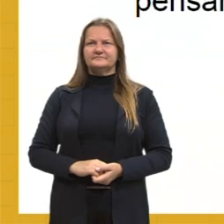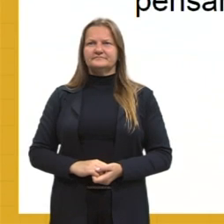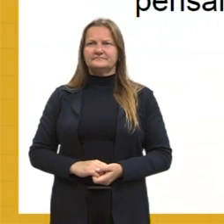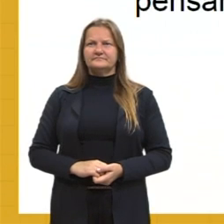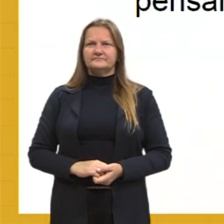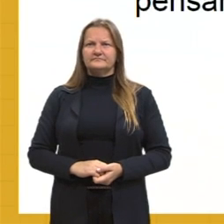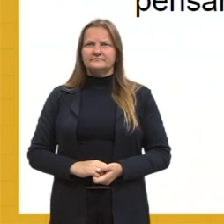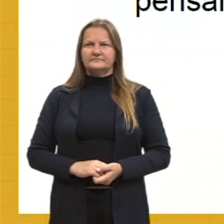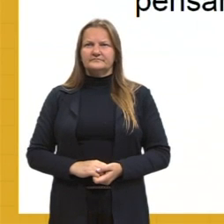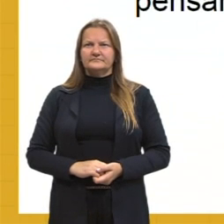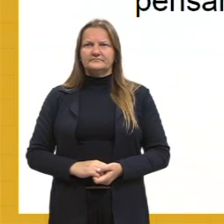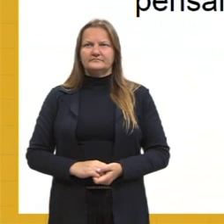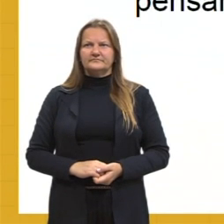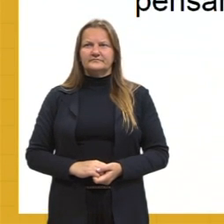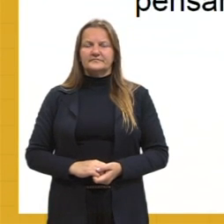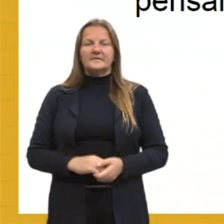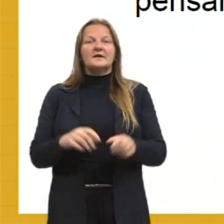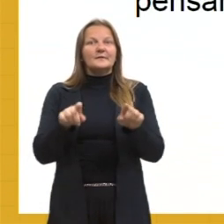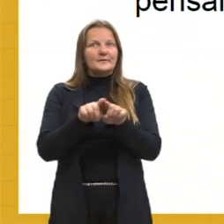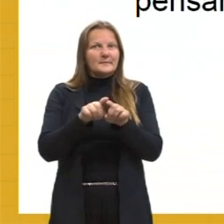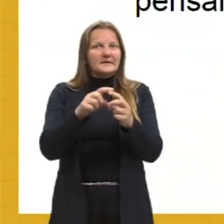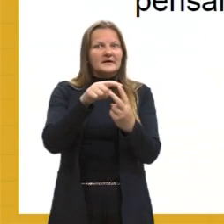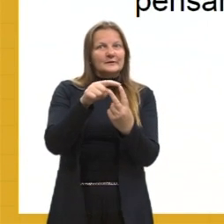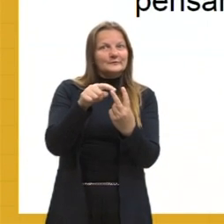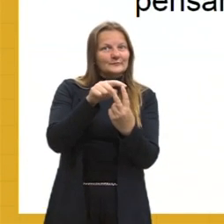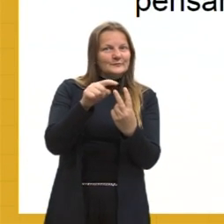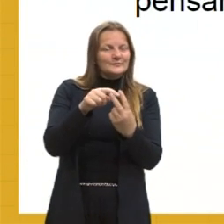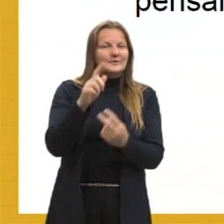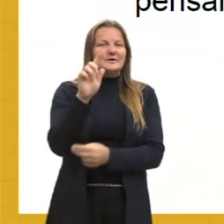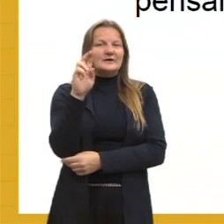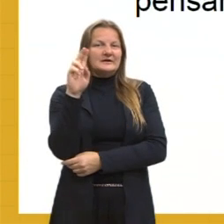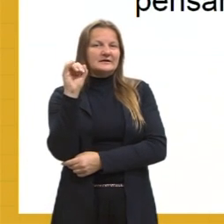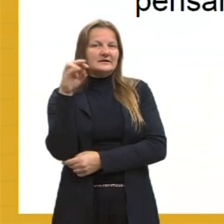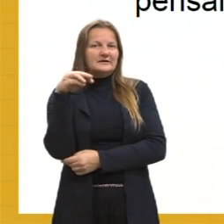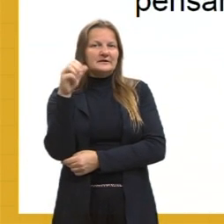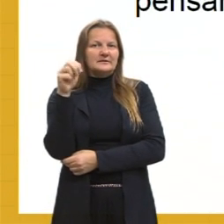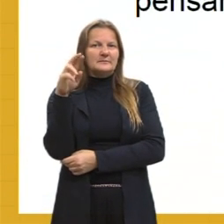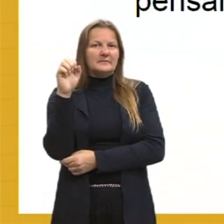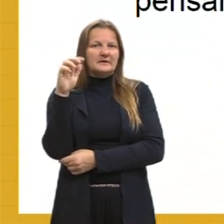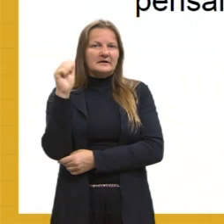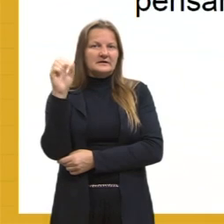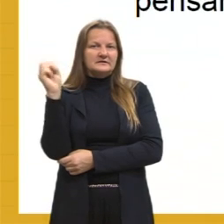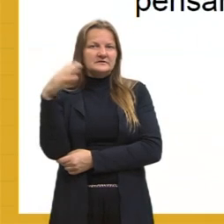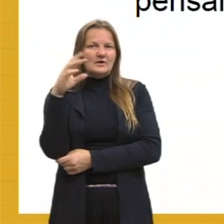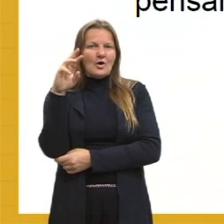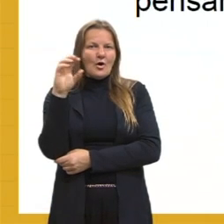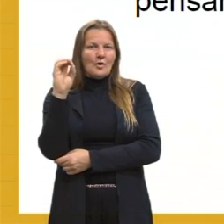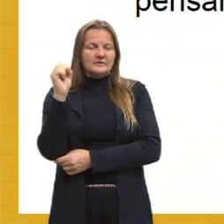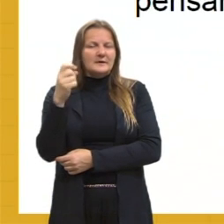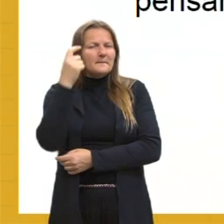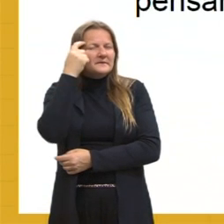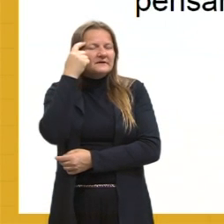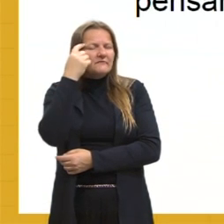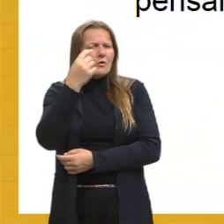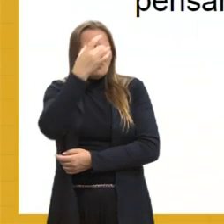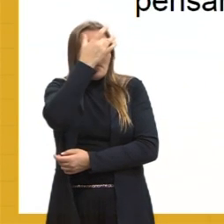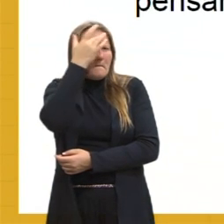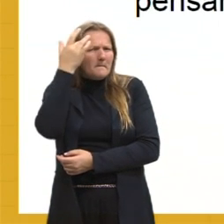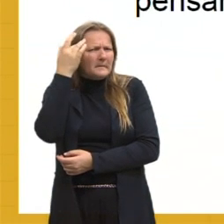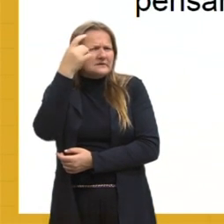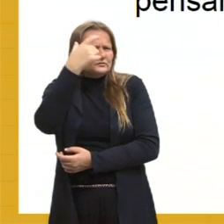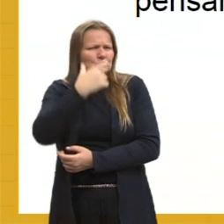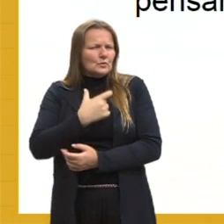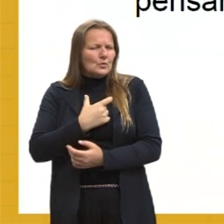Assim como o Guimarães Rosa procurava pensar o homem na sua essência e o homem voltado